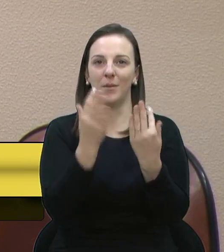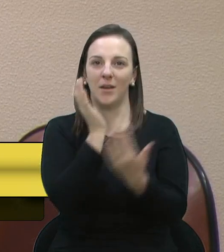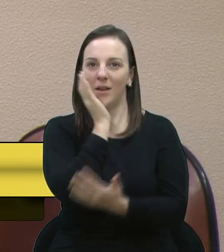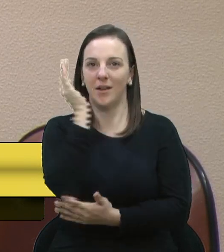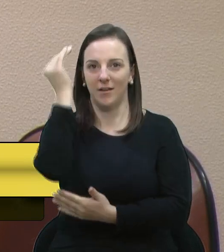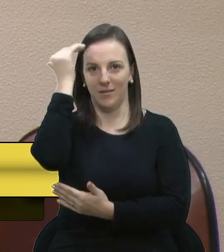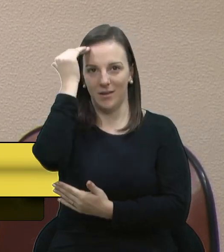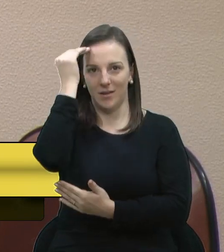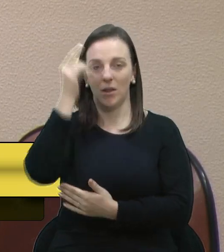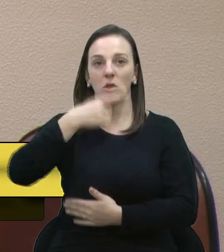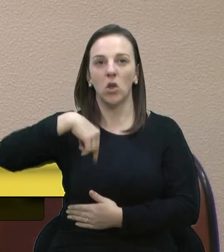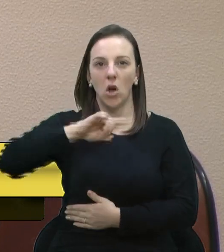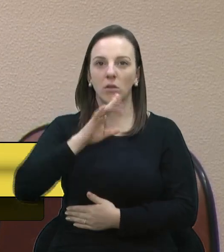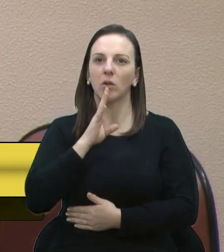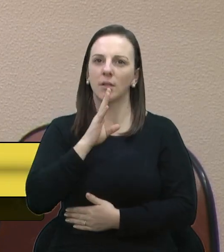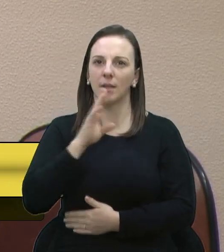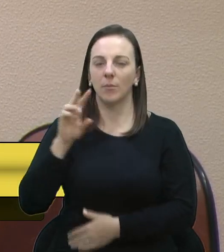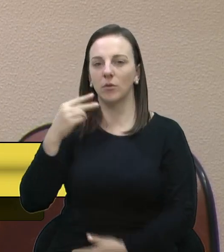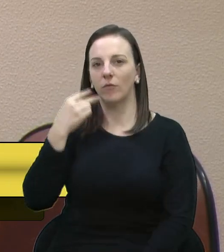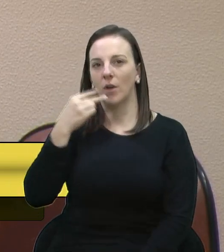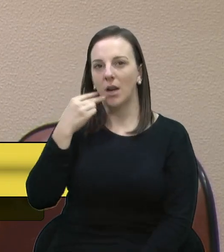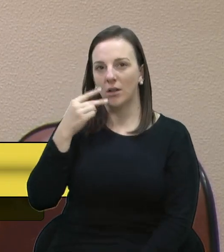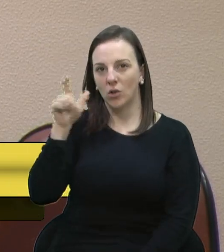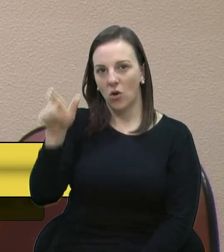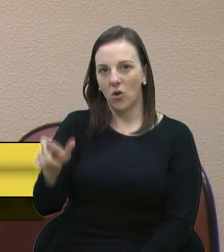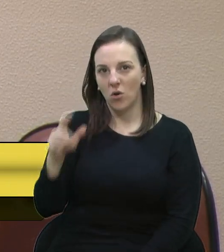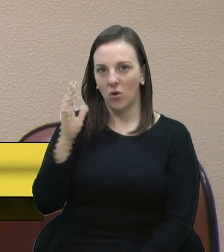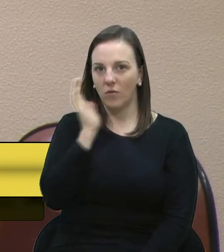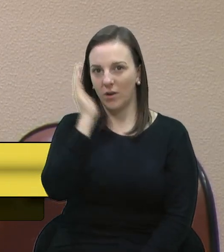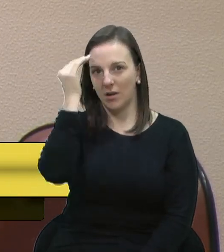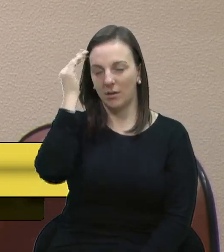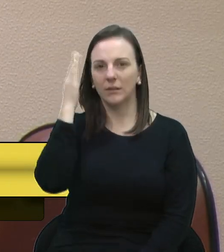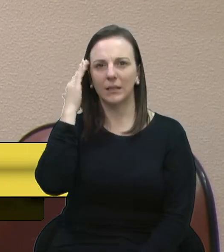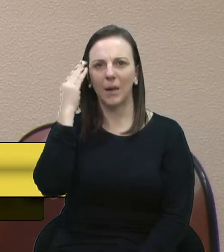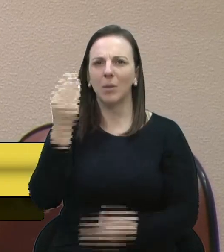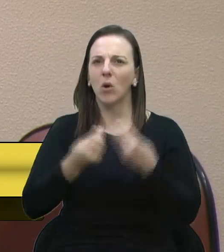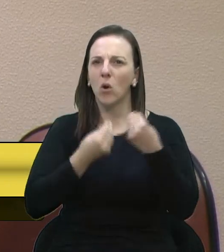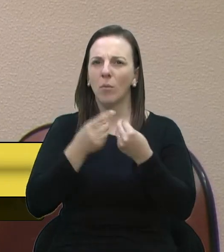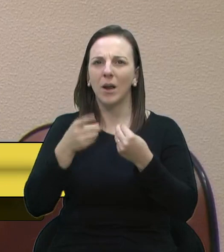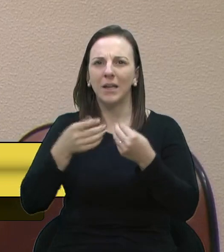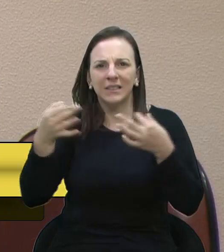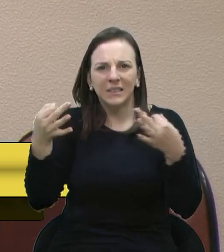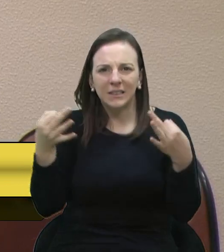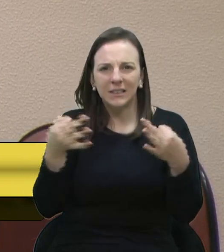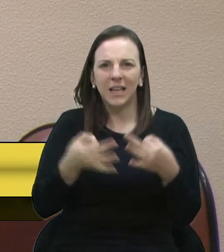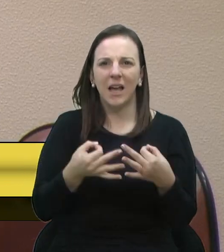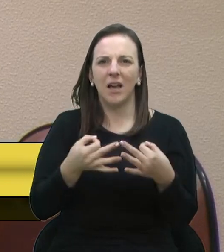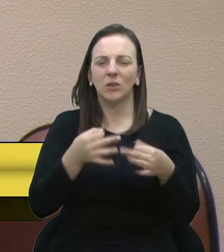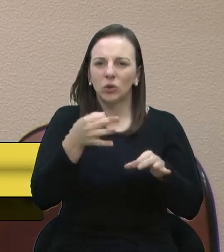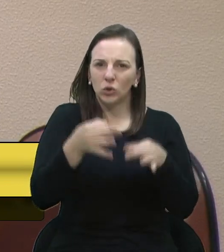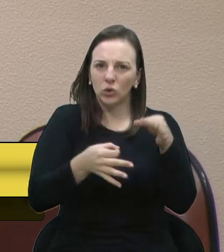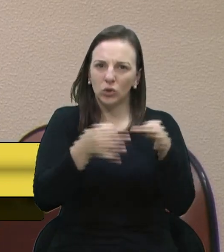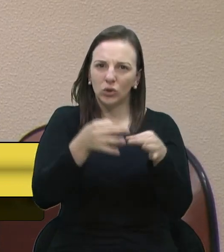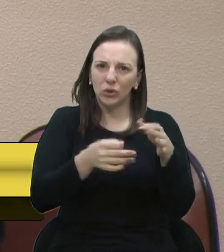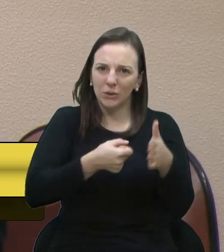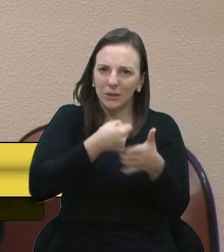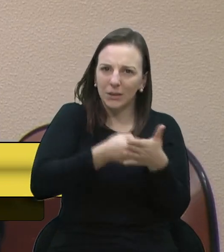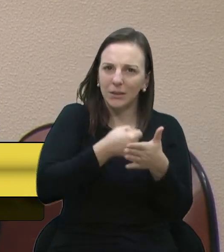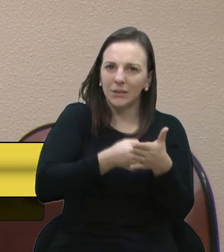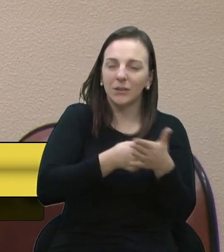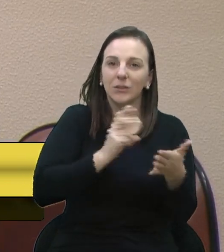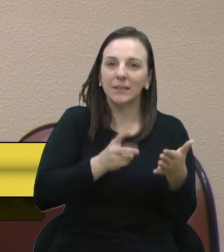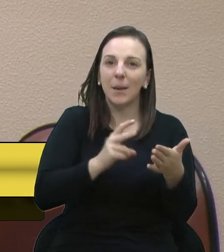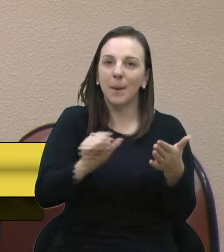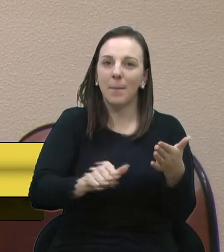vereador Felipe Grêmio Mair e sabemos o quanto ele é uma pessoa correta, justa, buscando sempre o melhor para todos, então, obviamente,